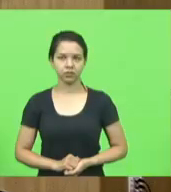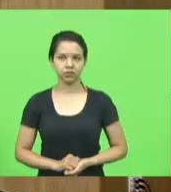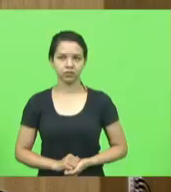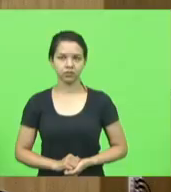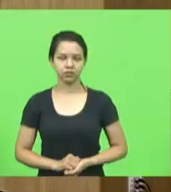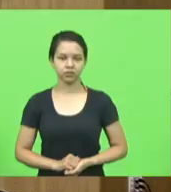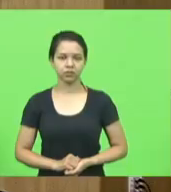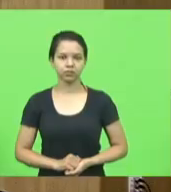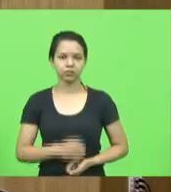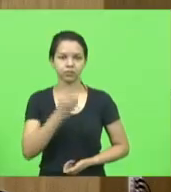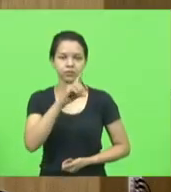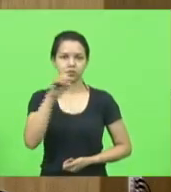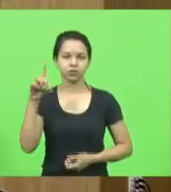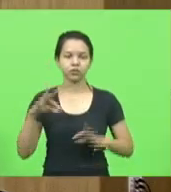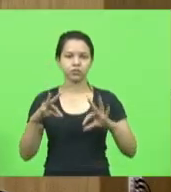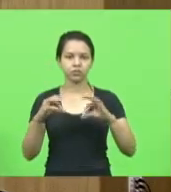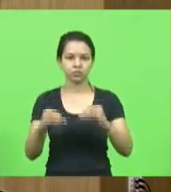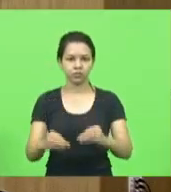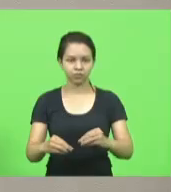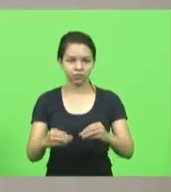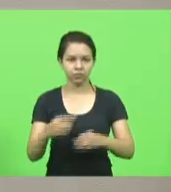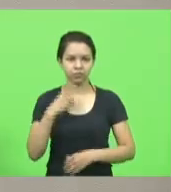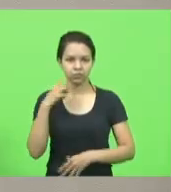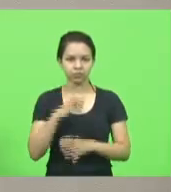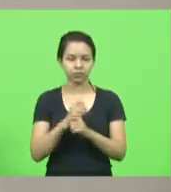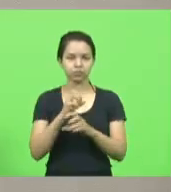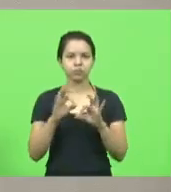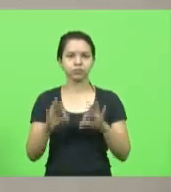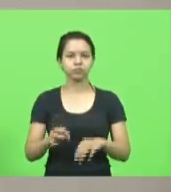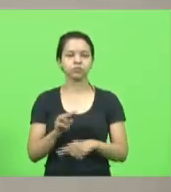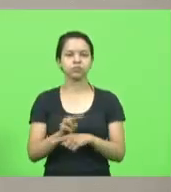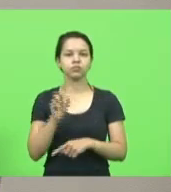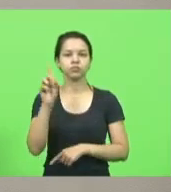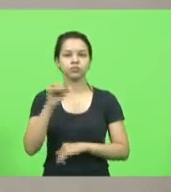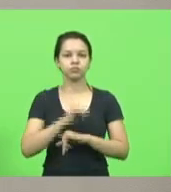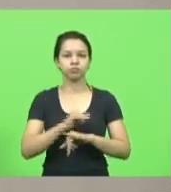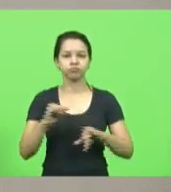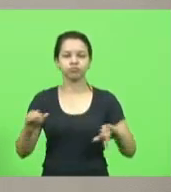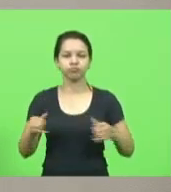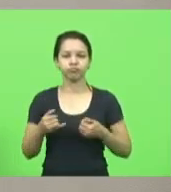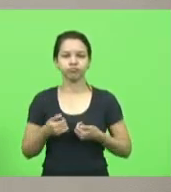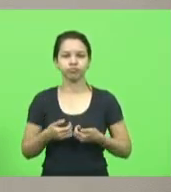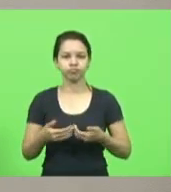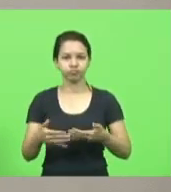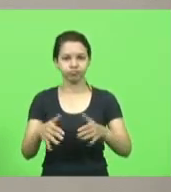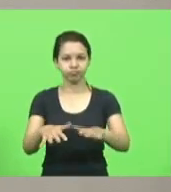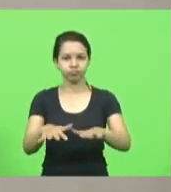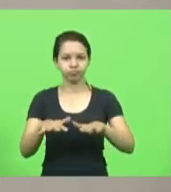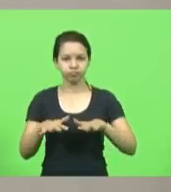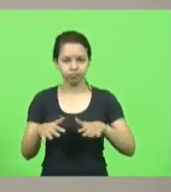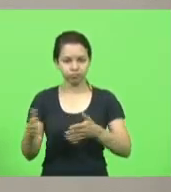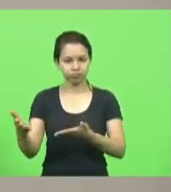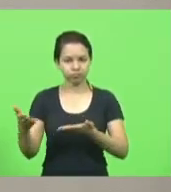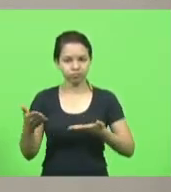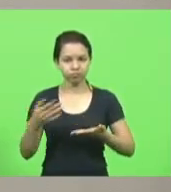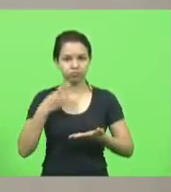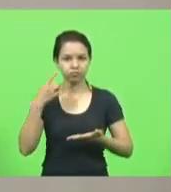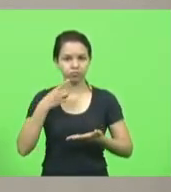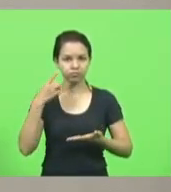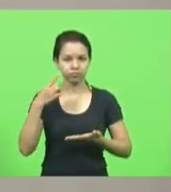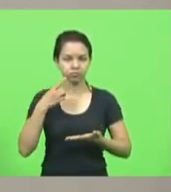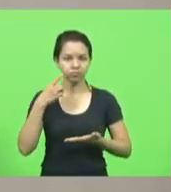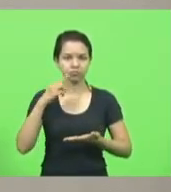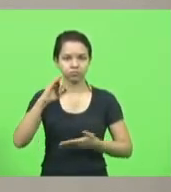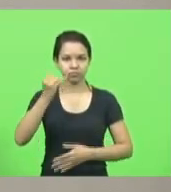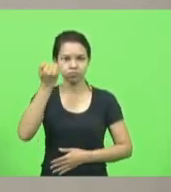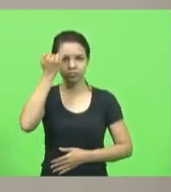Bom dia a todos. Havendo o quadro regimental e sob a proteção de Deus, declaro aberta a presente sessão. Convido o deputado Jair Mioto